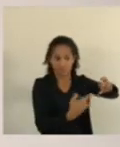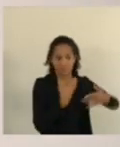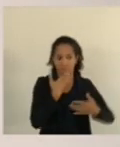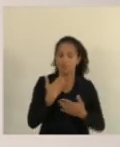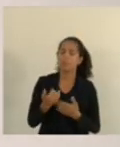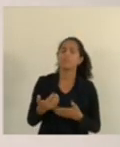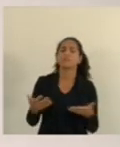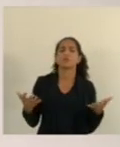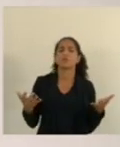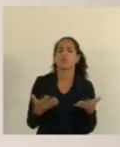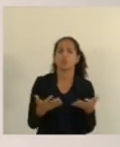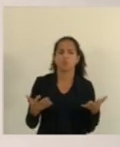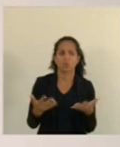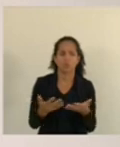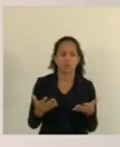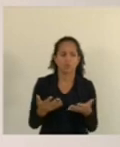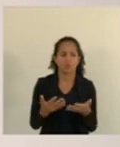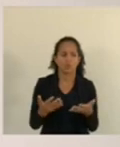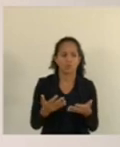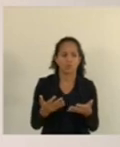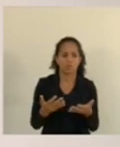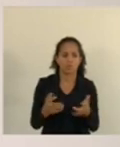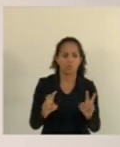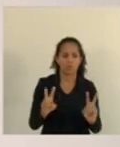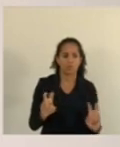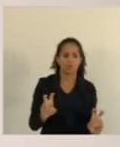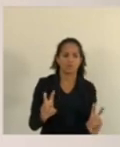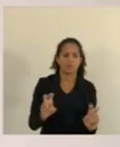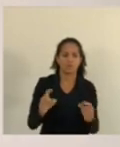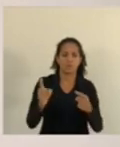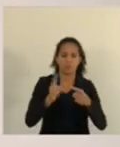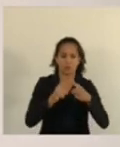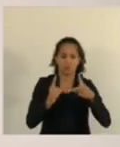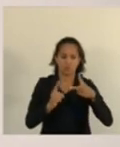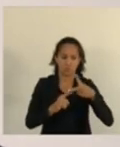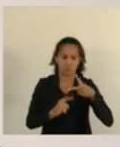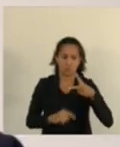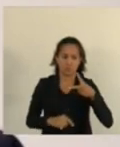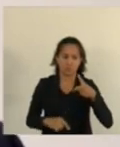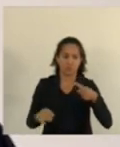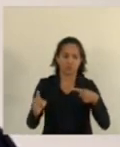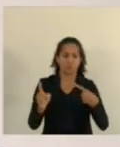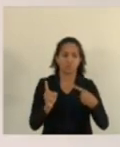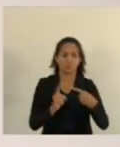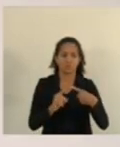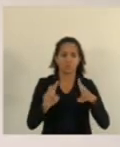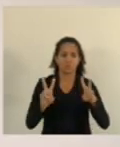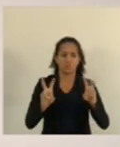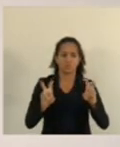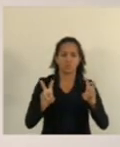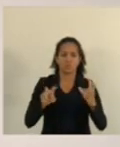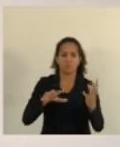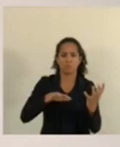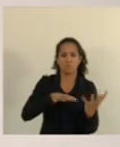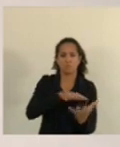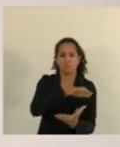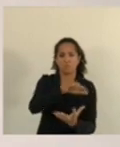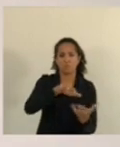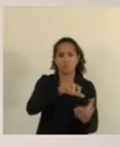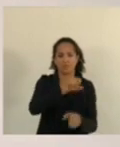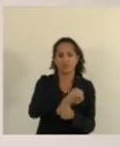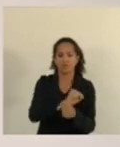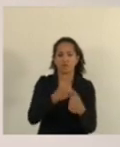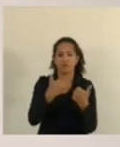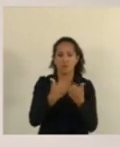Hoje, gostaria de falar sobre dois assuntos. Um, essa questão da paralisação dos